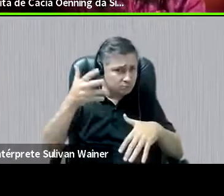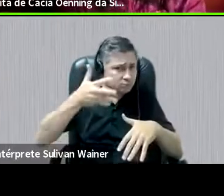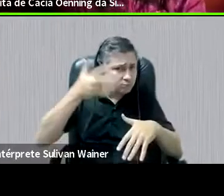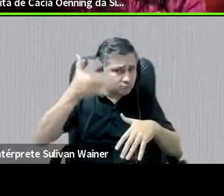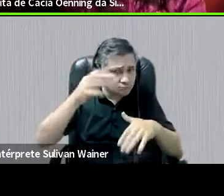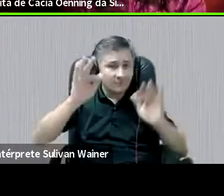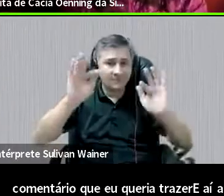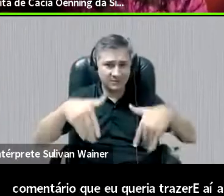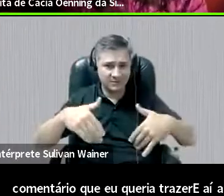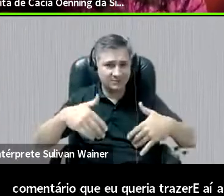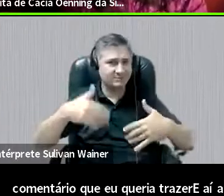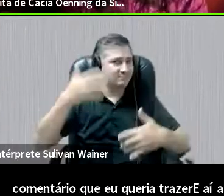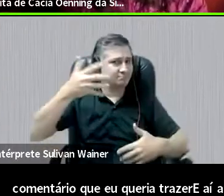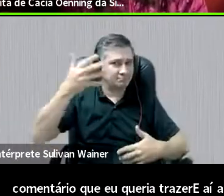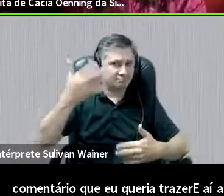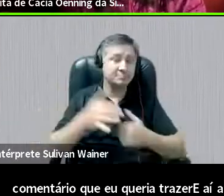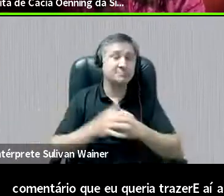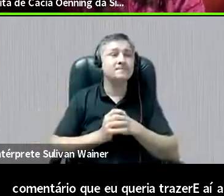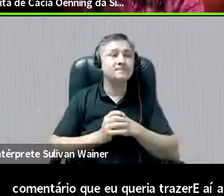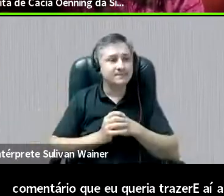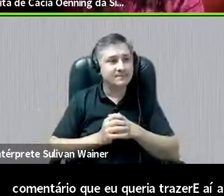fazendo uma fala final, né?